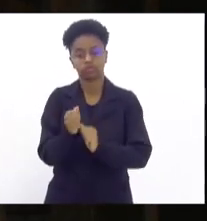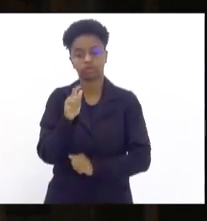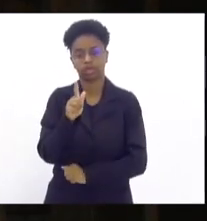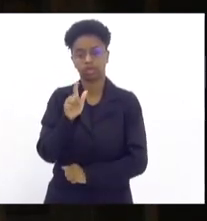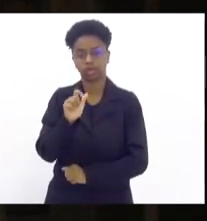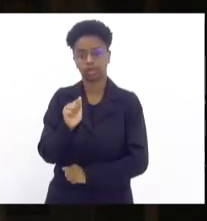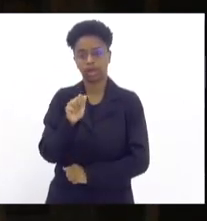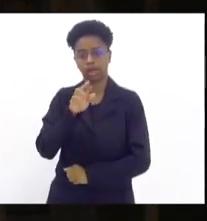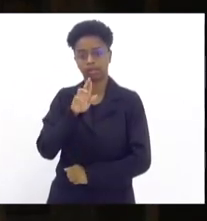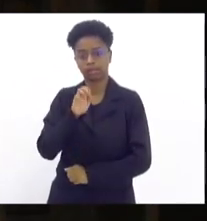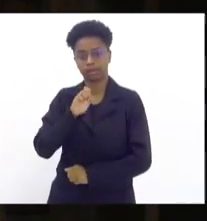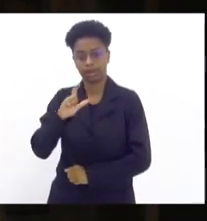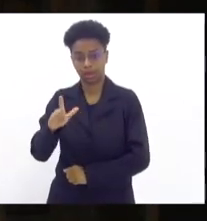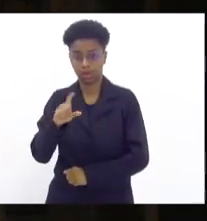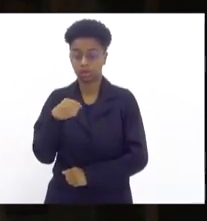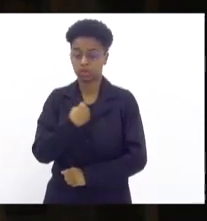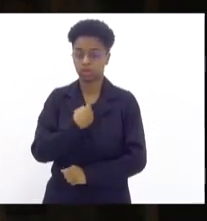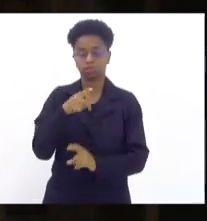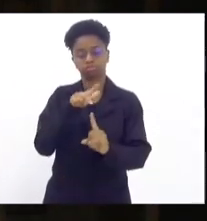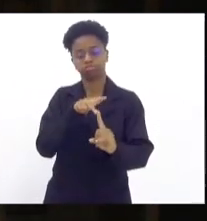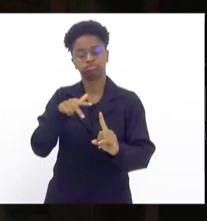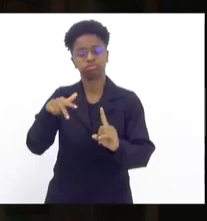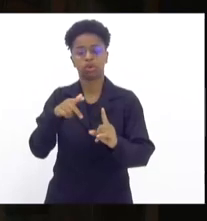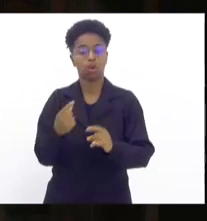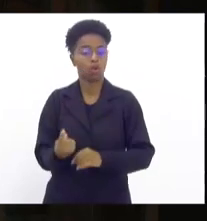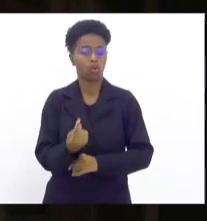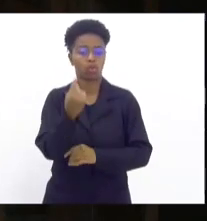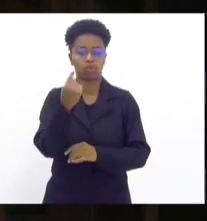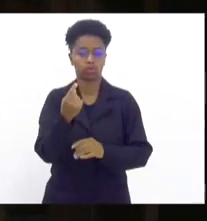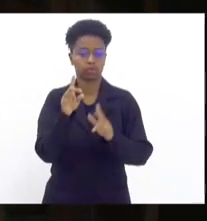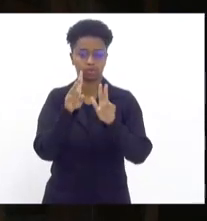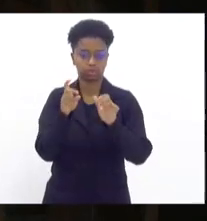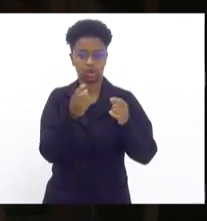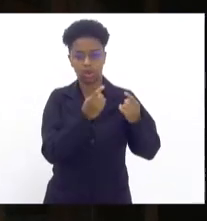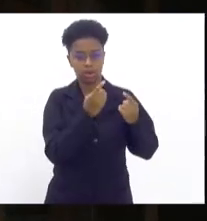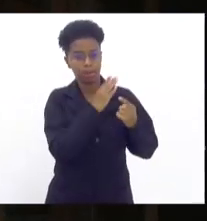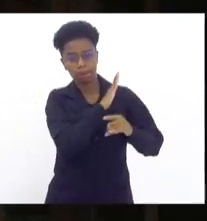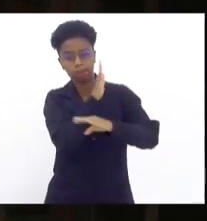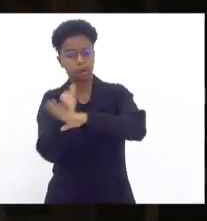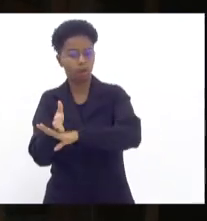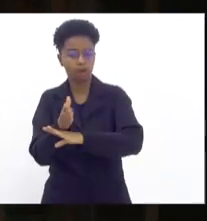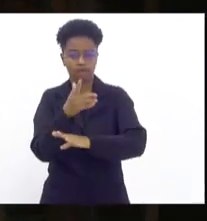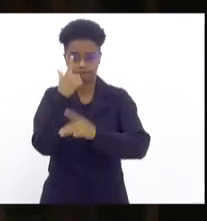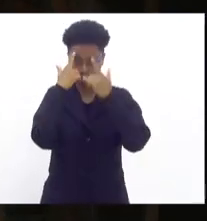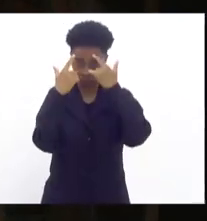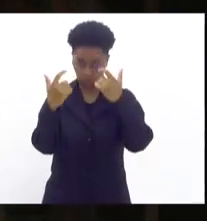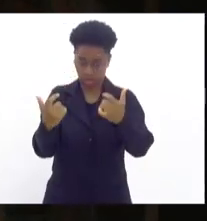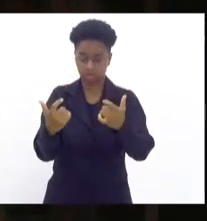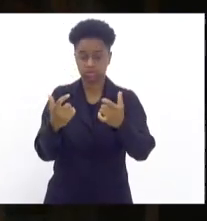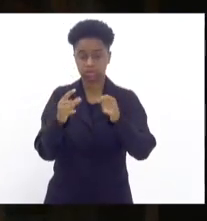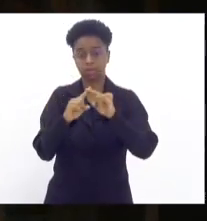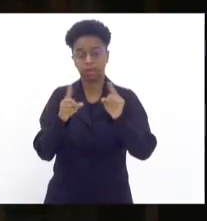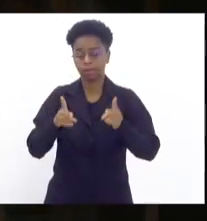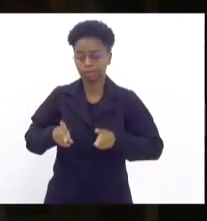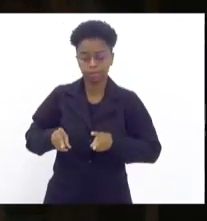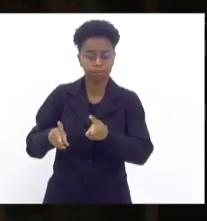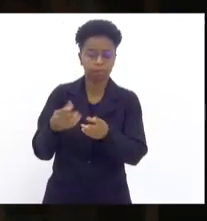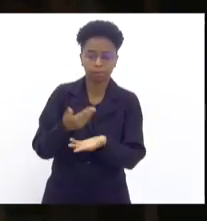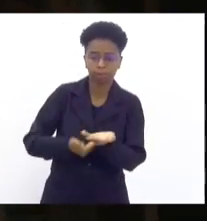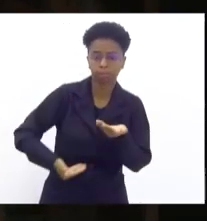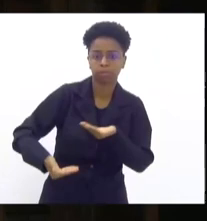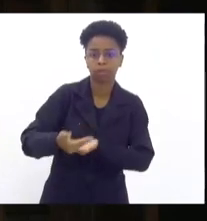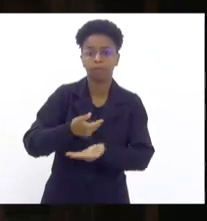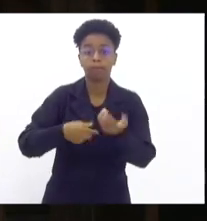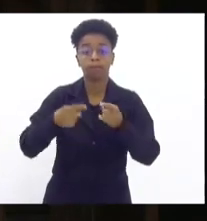Nós temos uma visão única de combate à violência e é uma integração permanente, até porque no Rio de